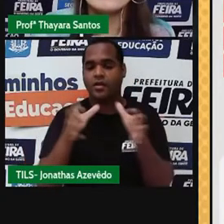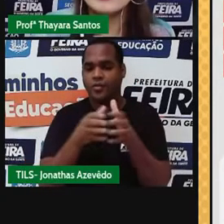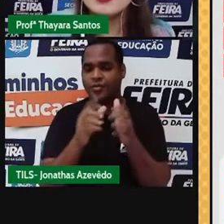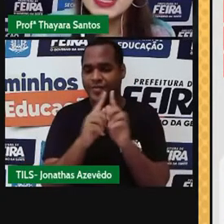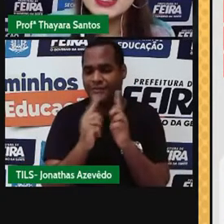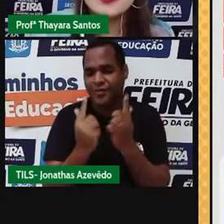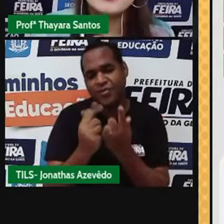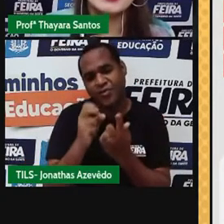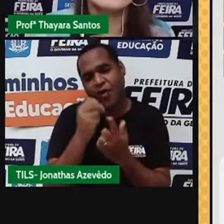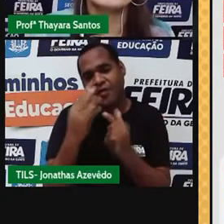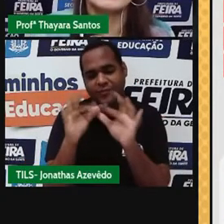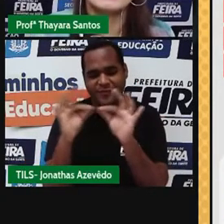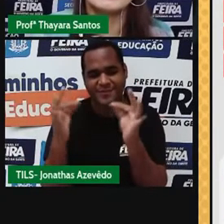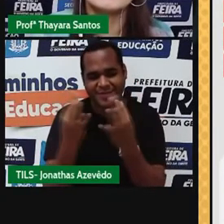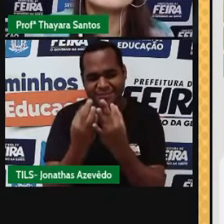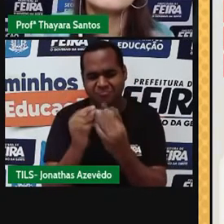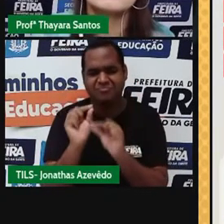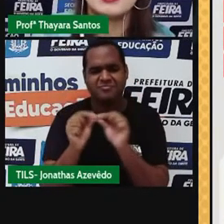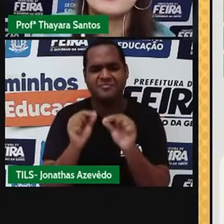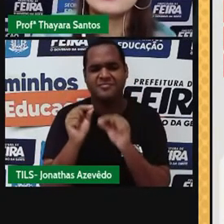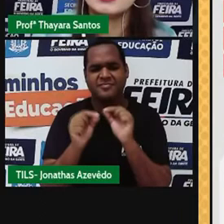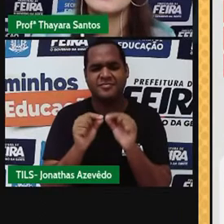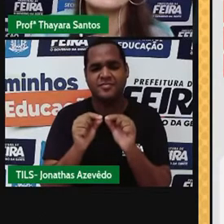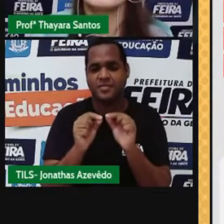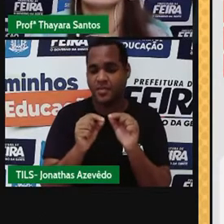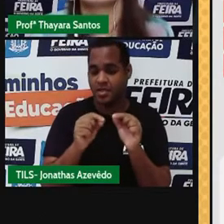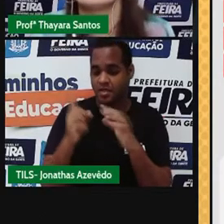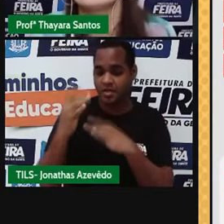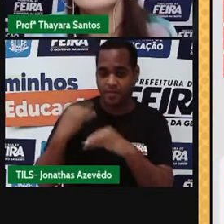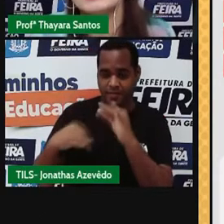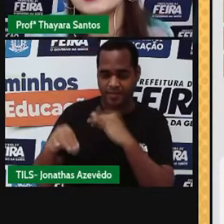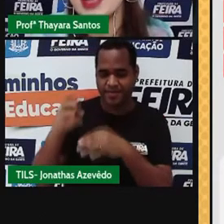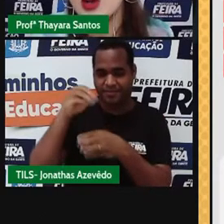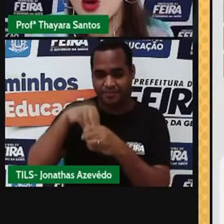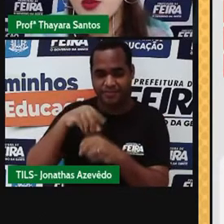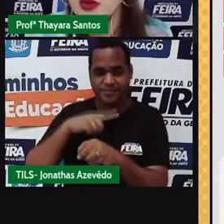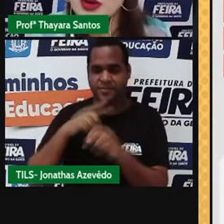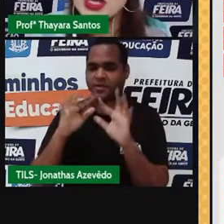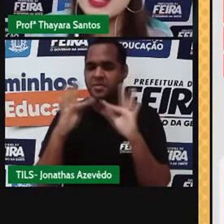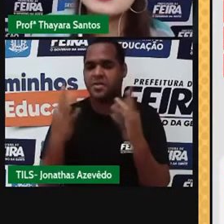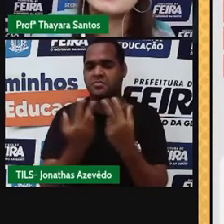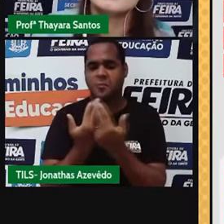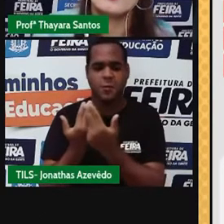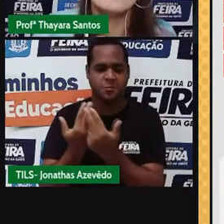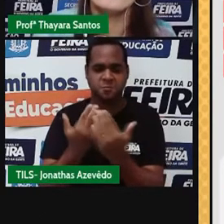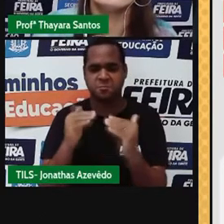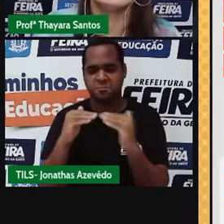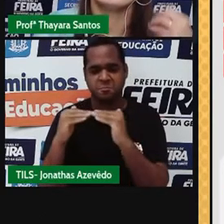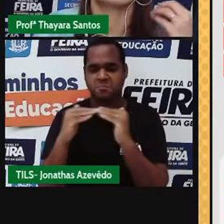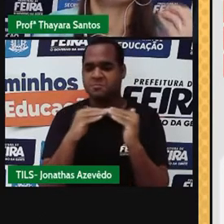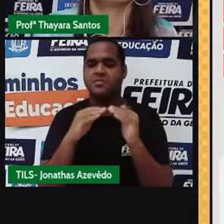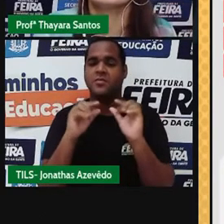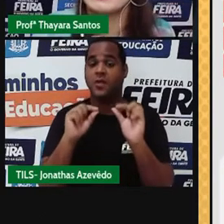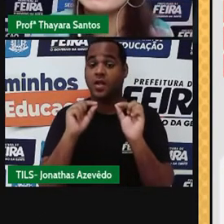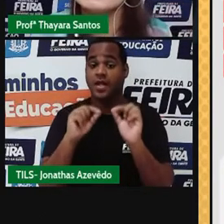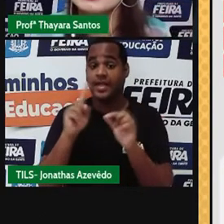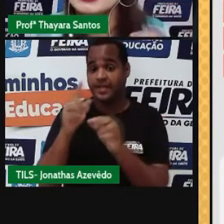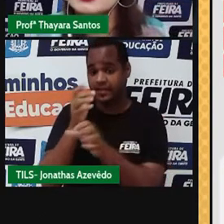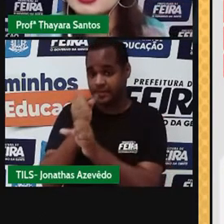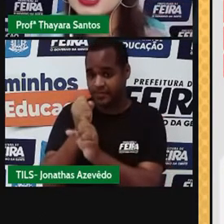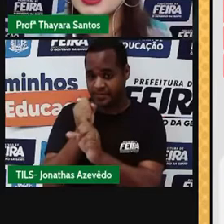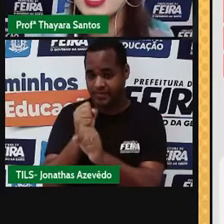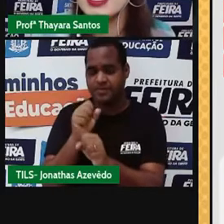ou uma família. E o que é que esses elementos químicos da mesma família têm em comum? Eles têm em comum a quantidade